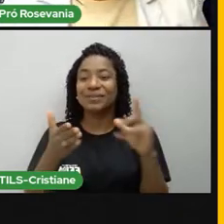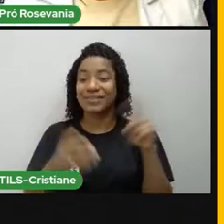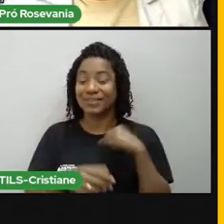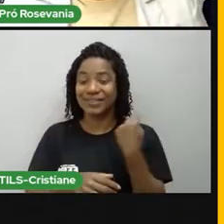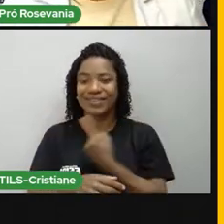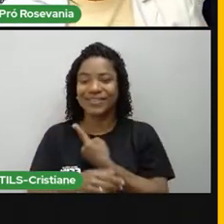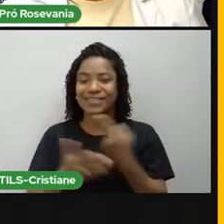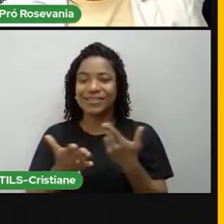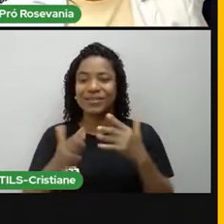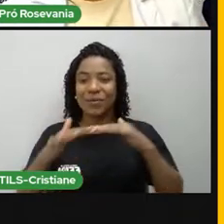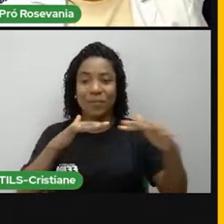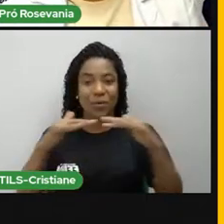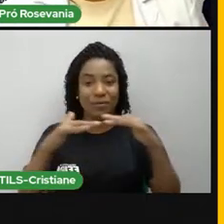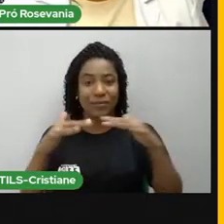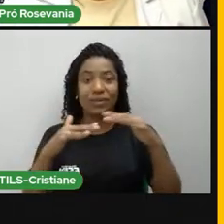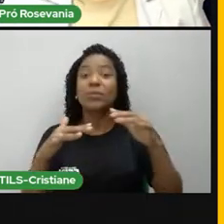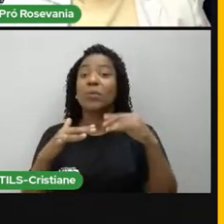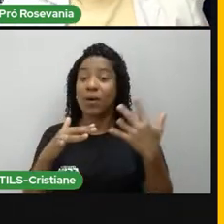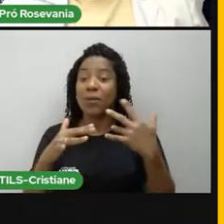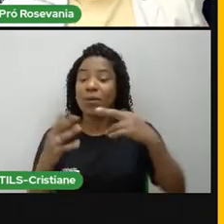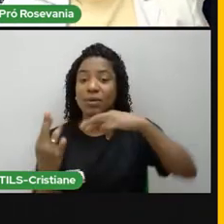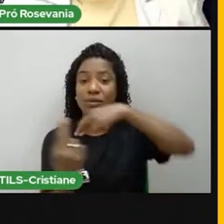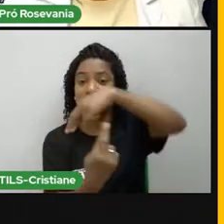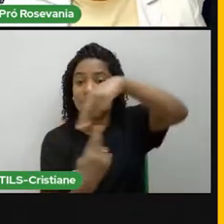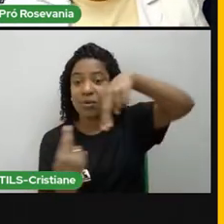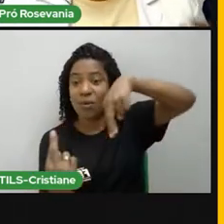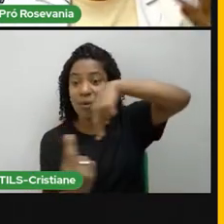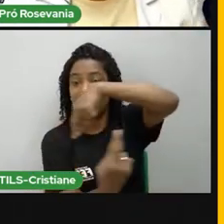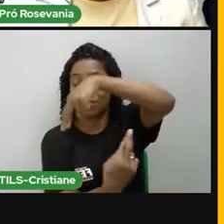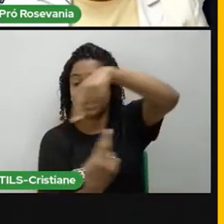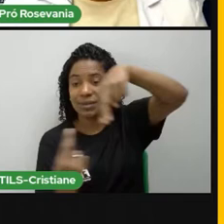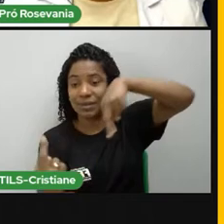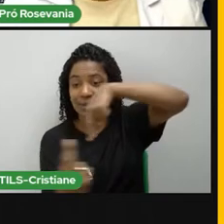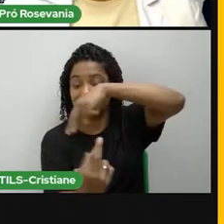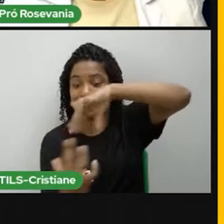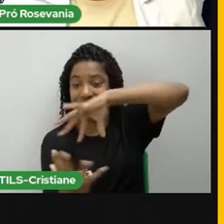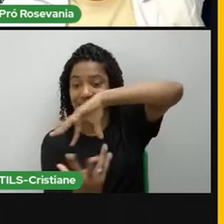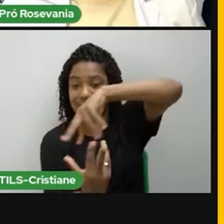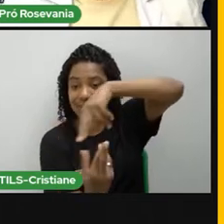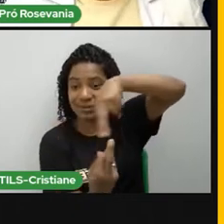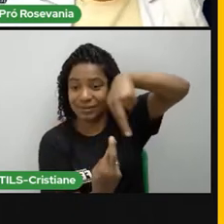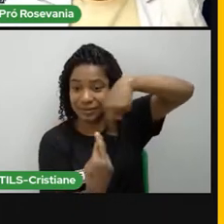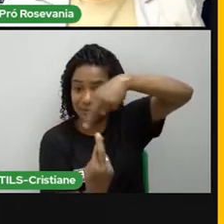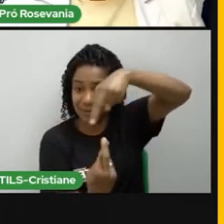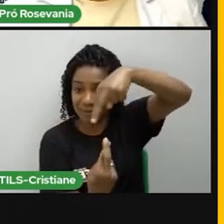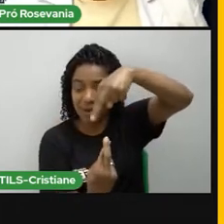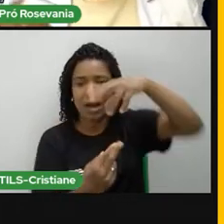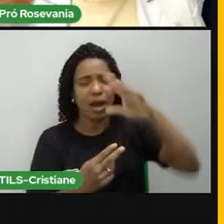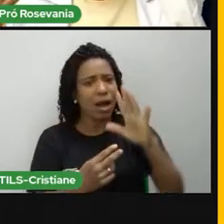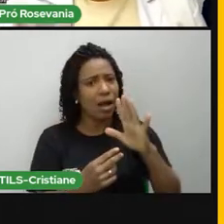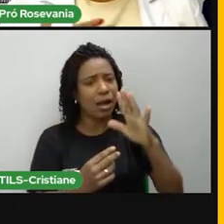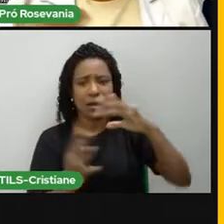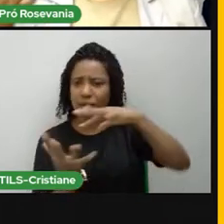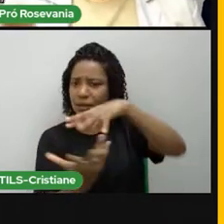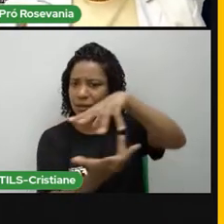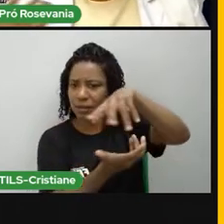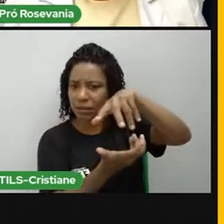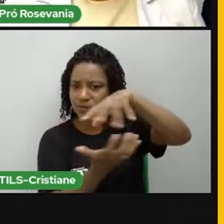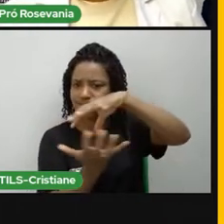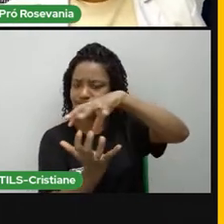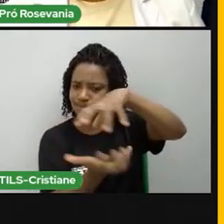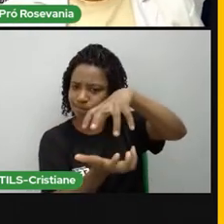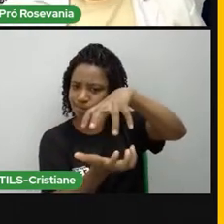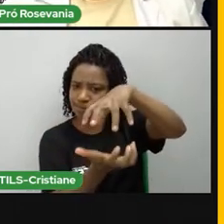falando sobre o movimento de rotação. A Terra, né, ela não está parada lá no espaço, ela está, né, sempre em